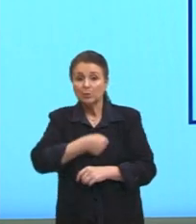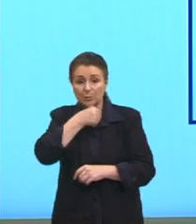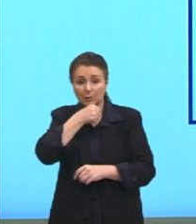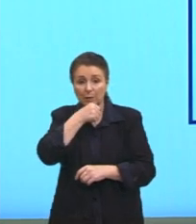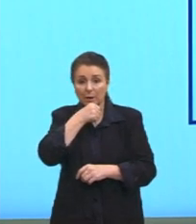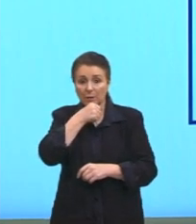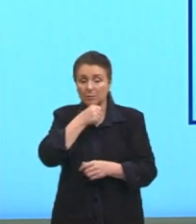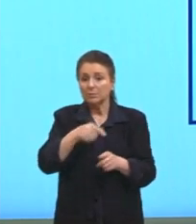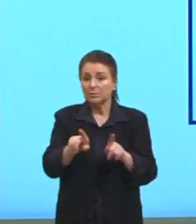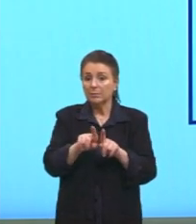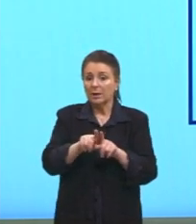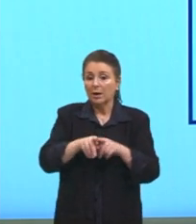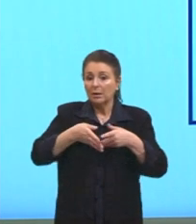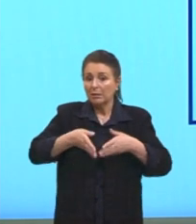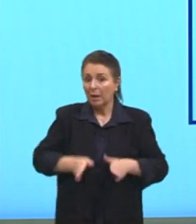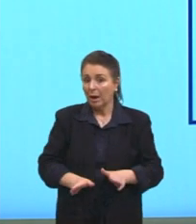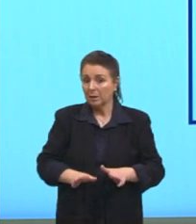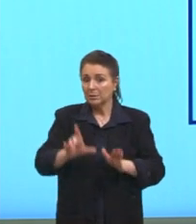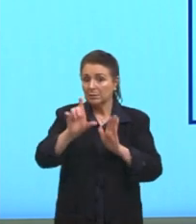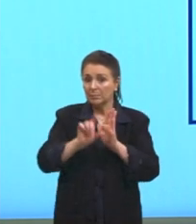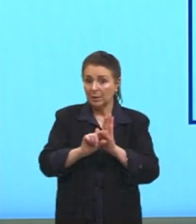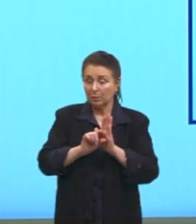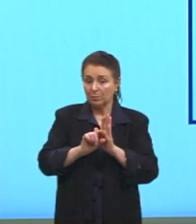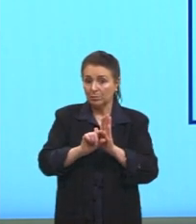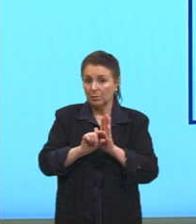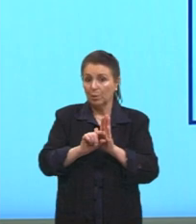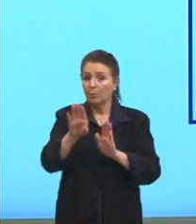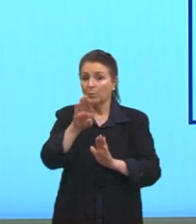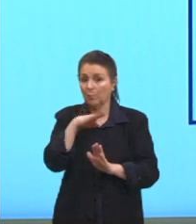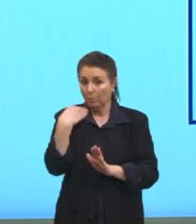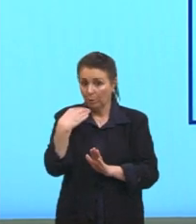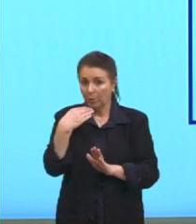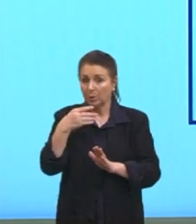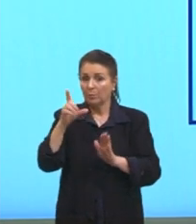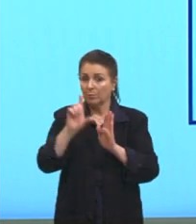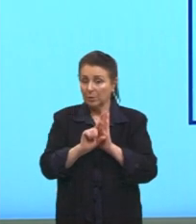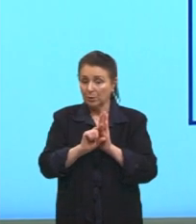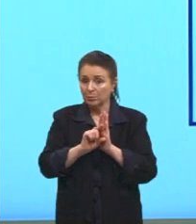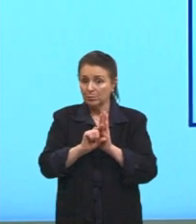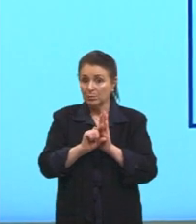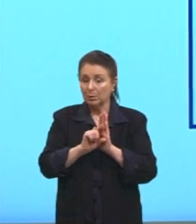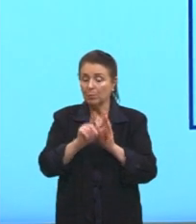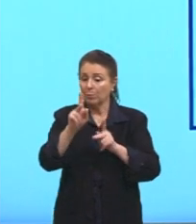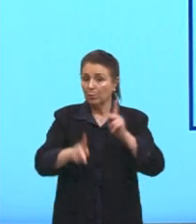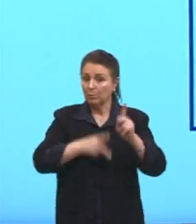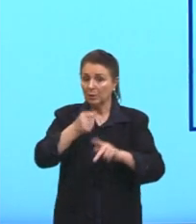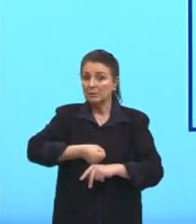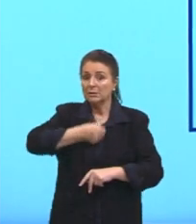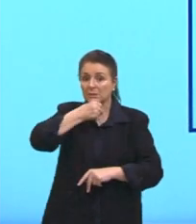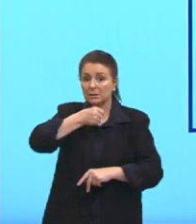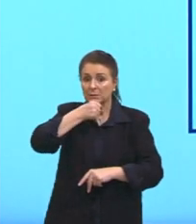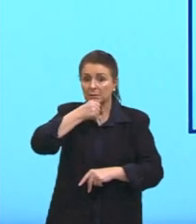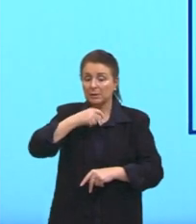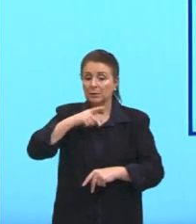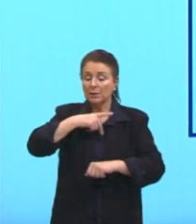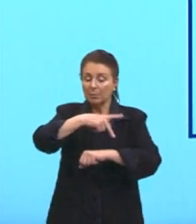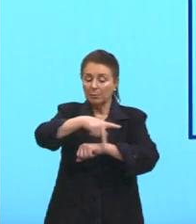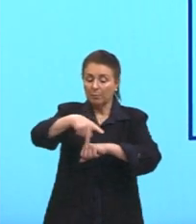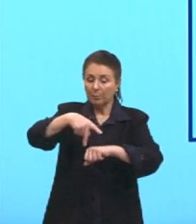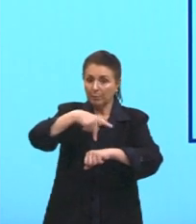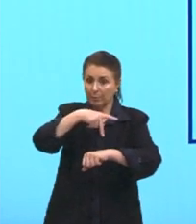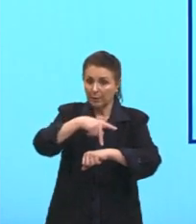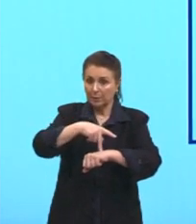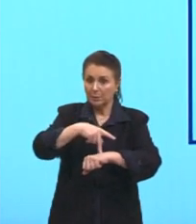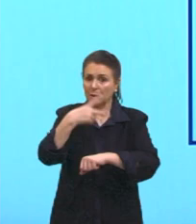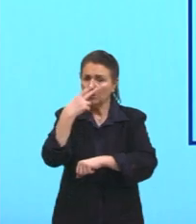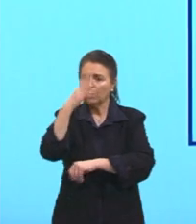morre, então, nós vamos ter a base dela bem encolhida, são países, né, que estão controlando, são países em transição. O Brasil é